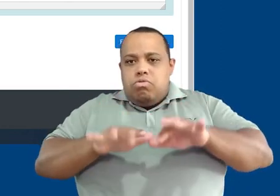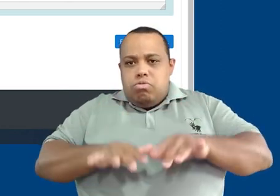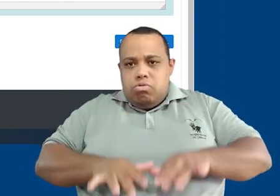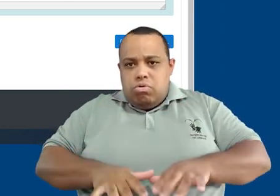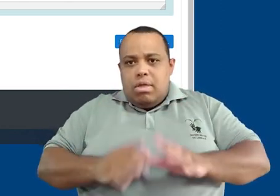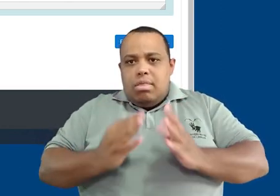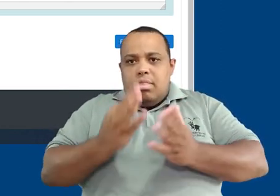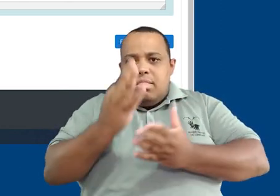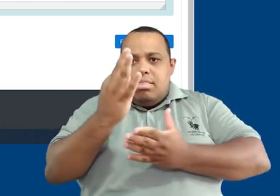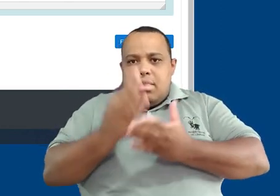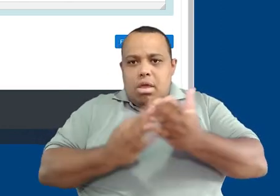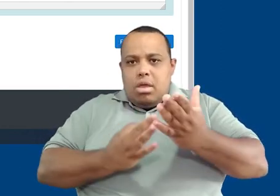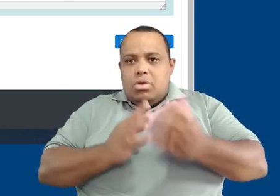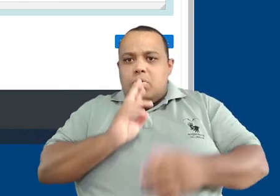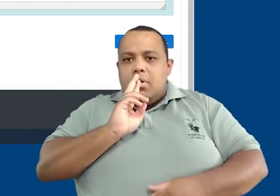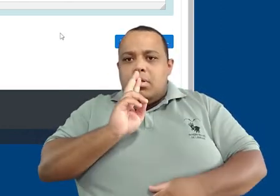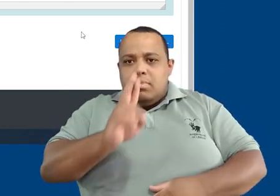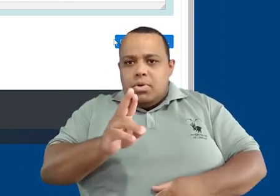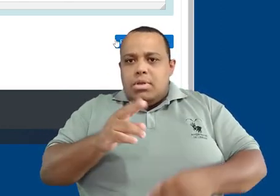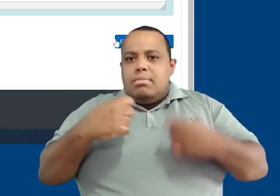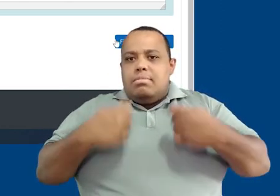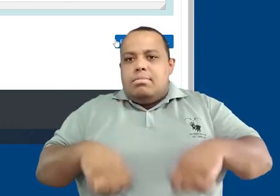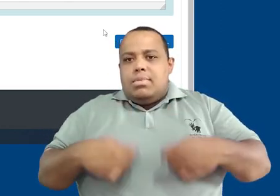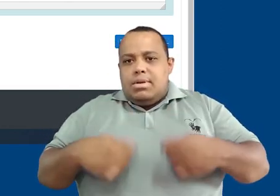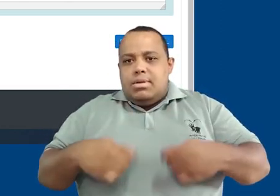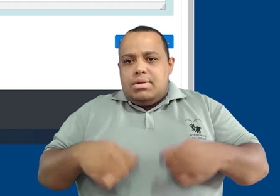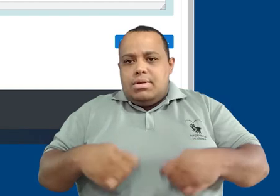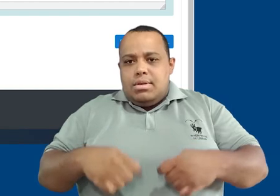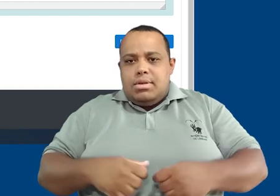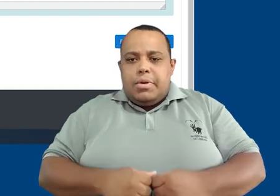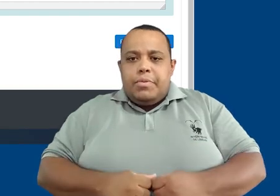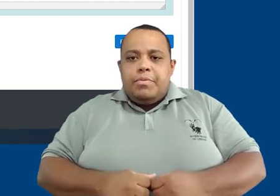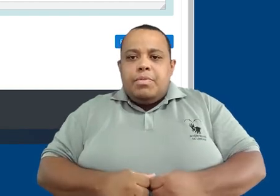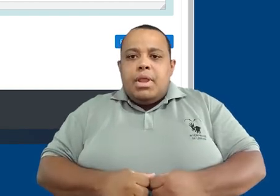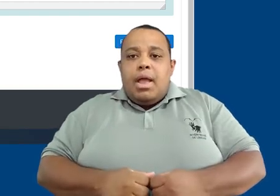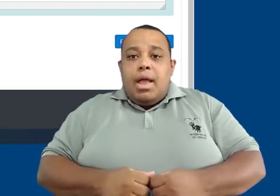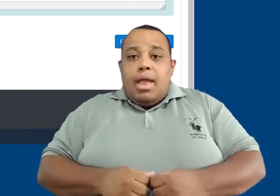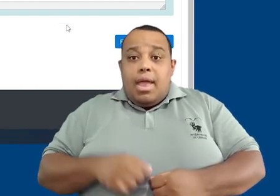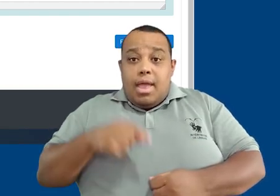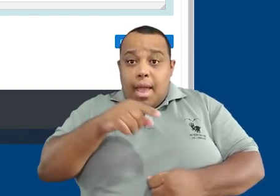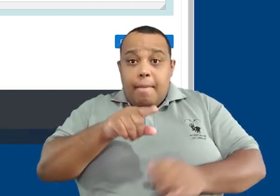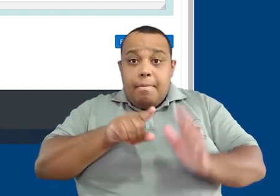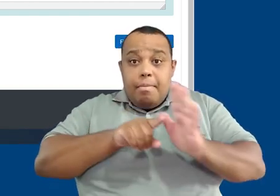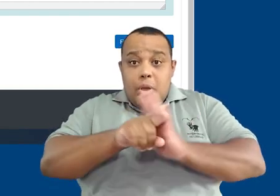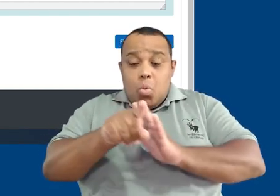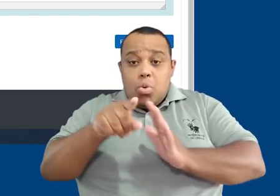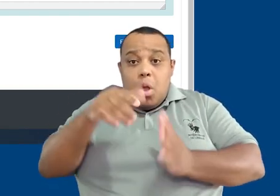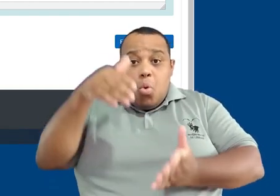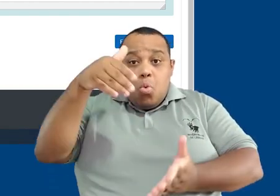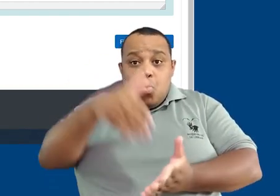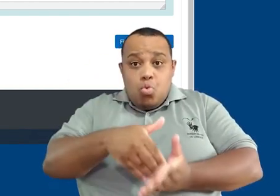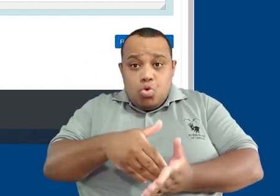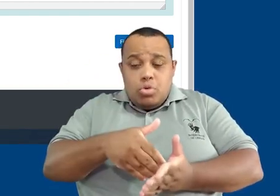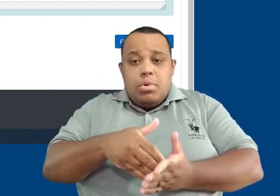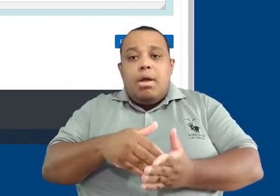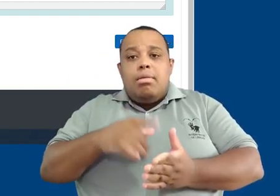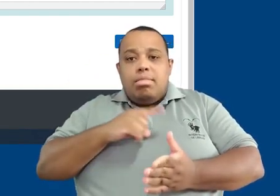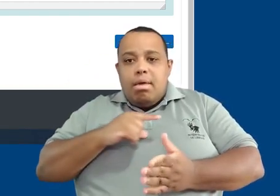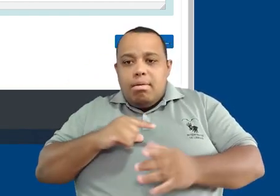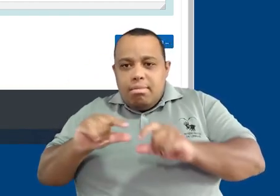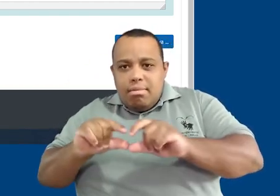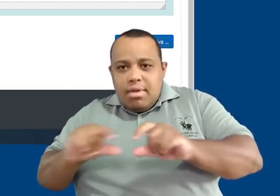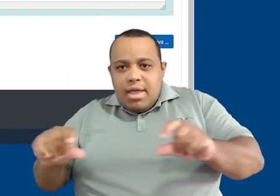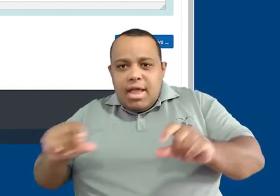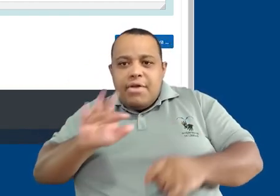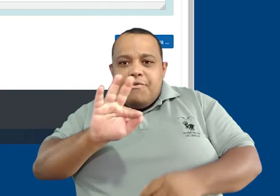Eu posso responder com o texto. Reparem que agora, como eu estou na última questão, eu posso finalizar a